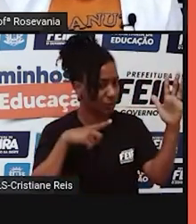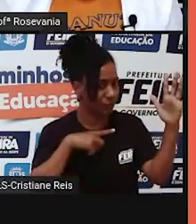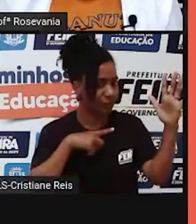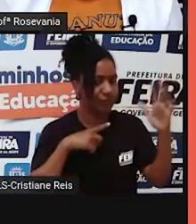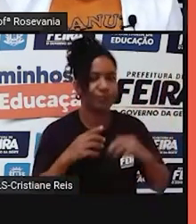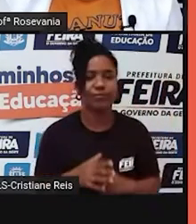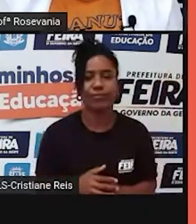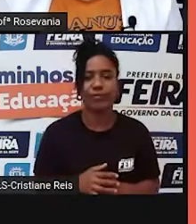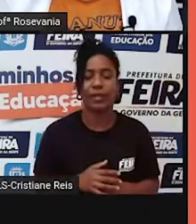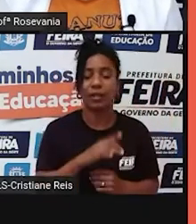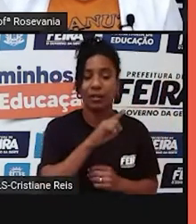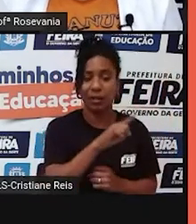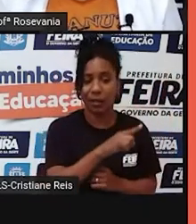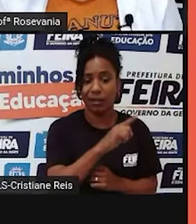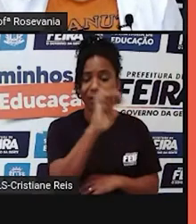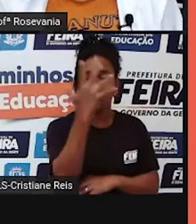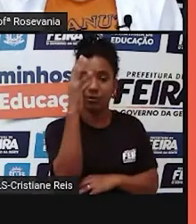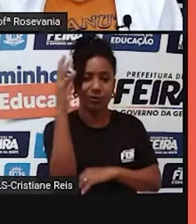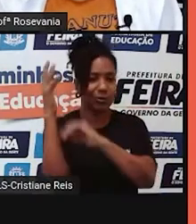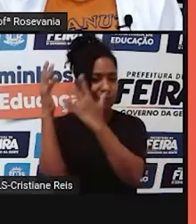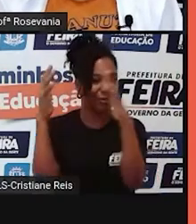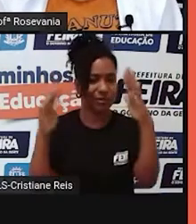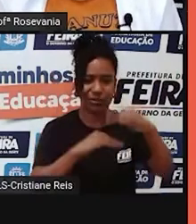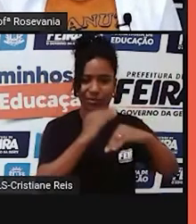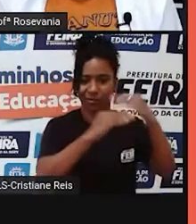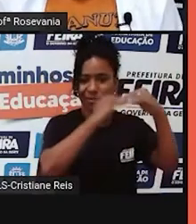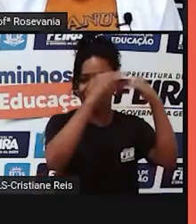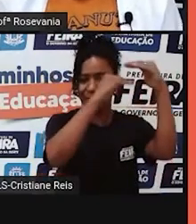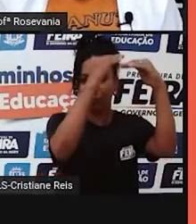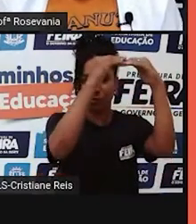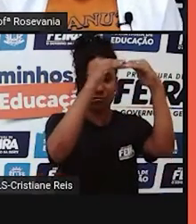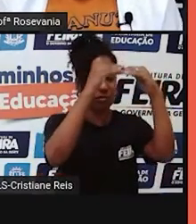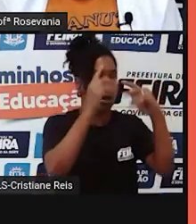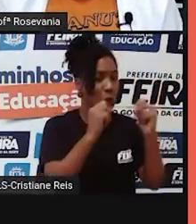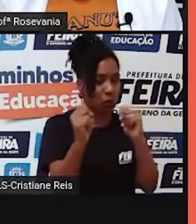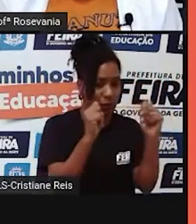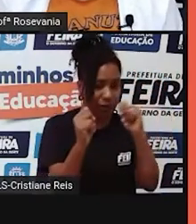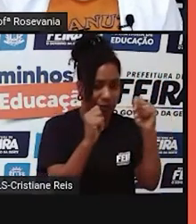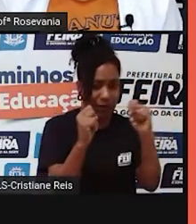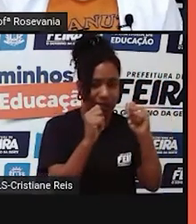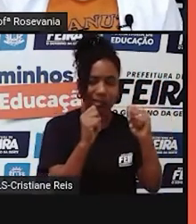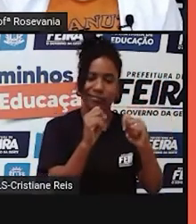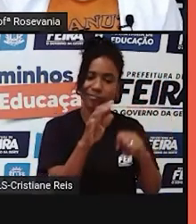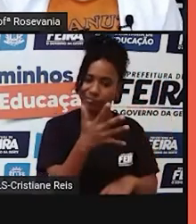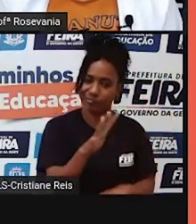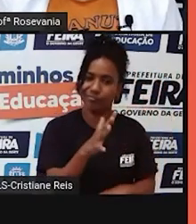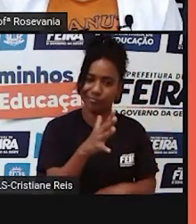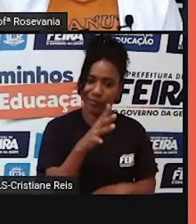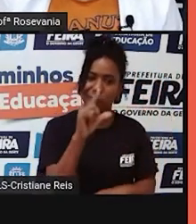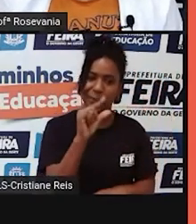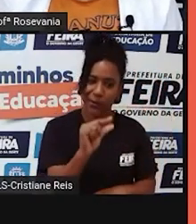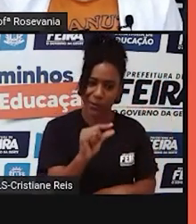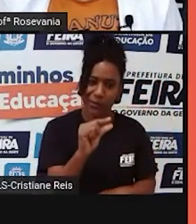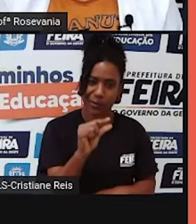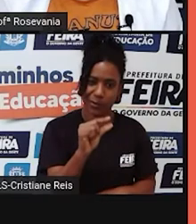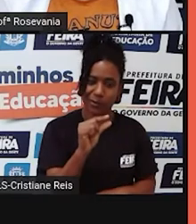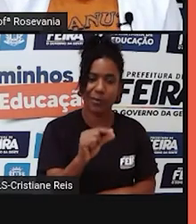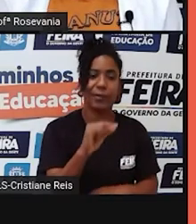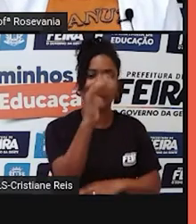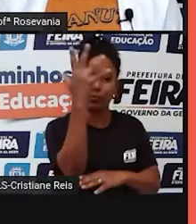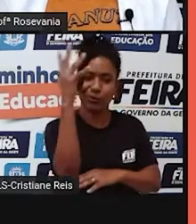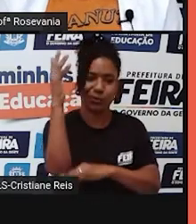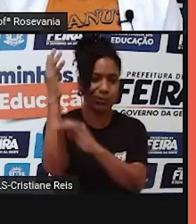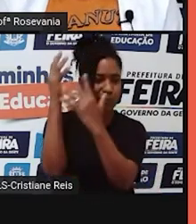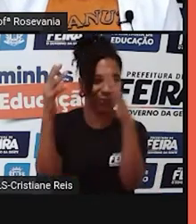é pouco desenvolvida do ponto de vista econômico, tem muito essa questão mais do extrativismo, da coleta, né, tal.